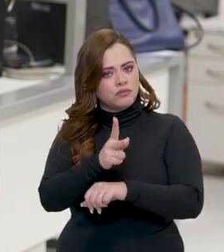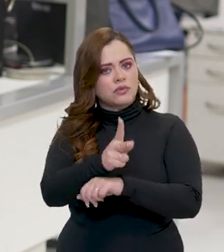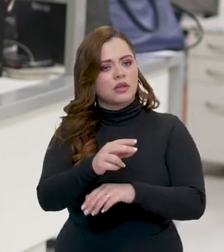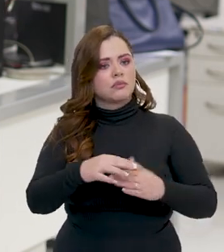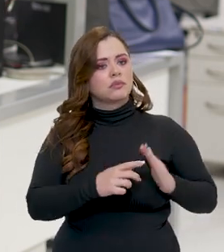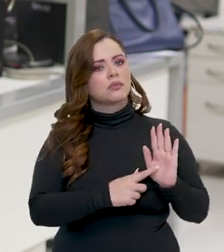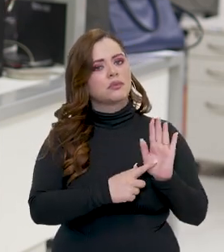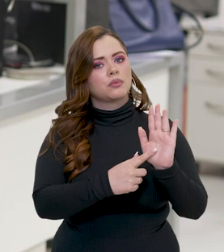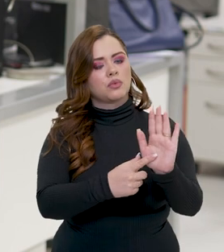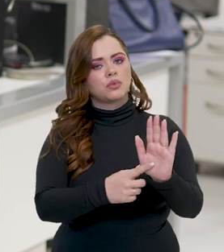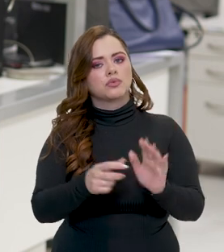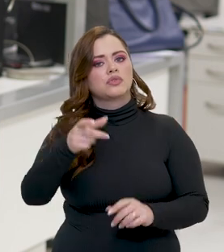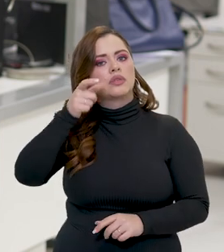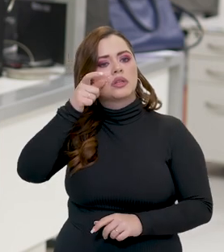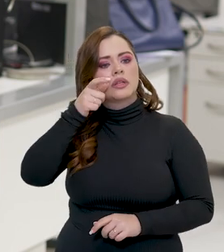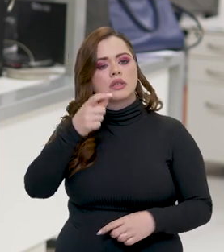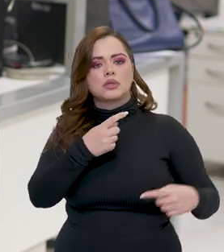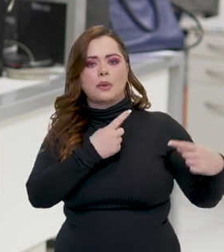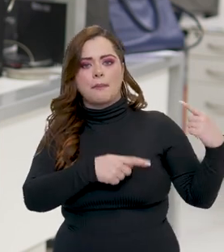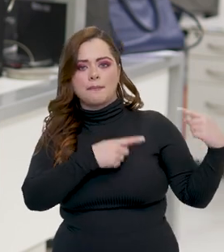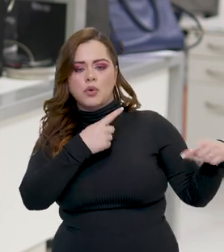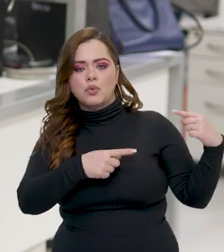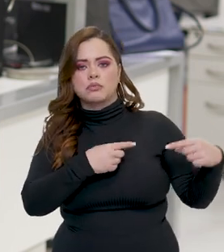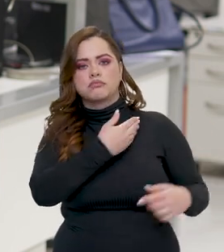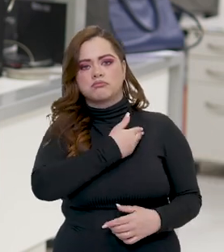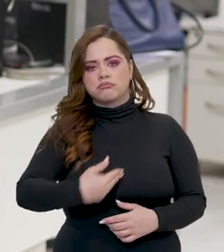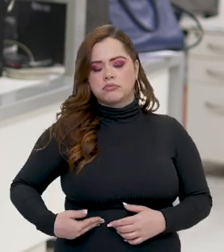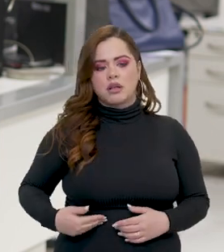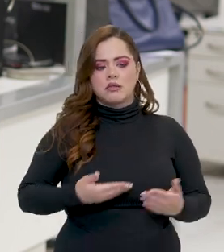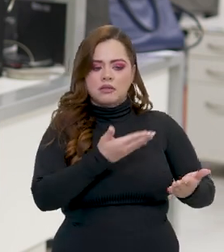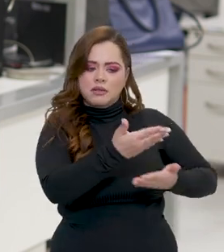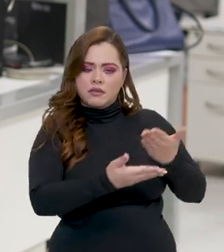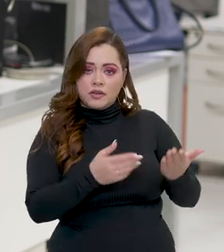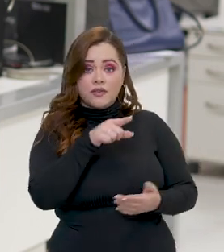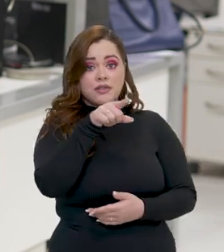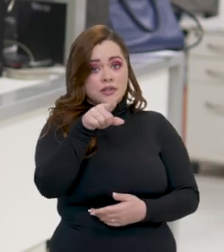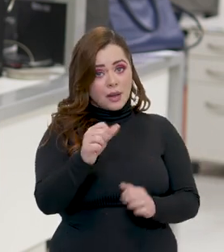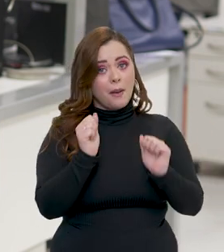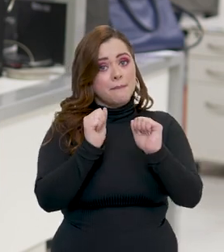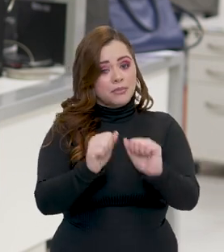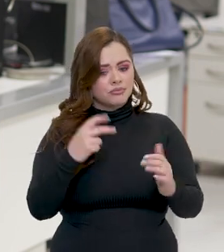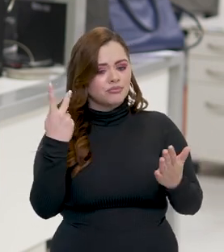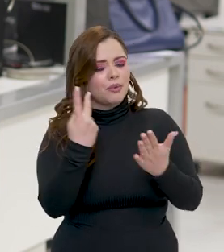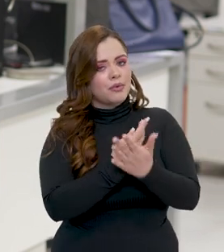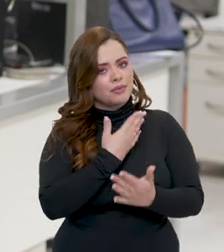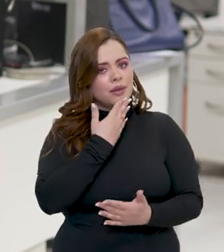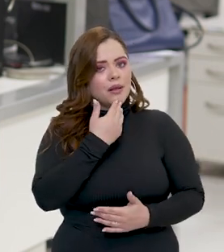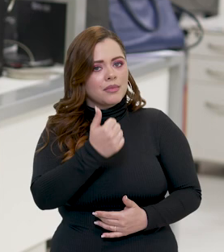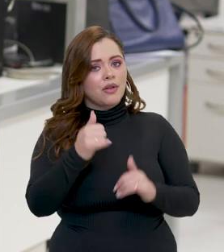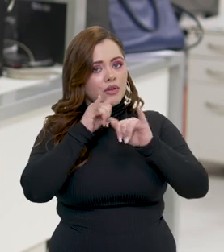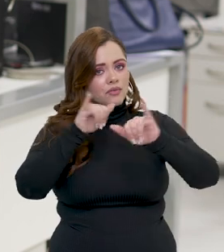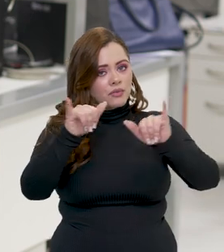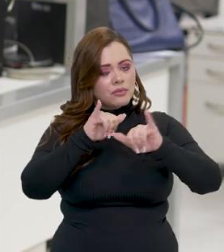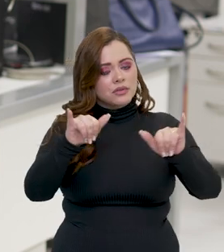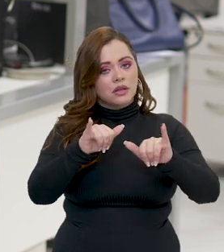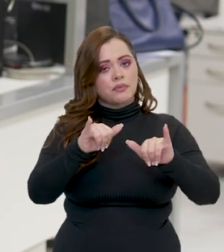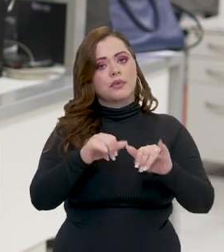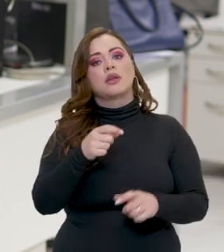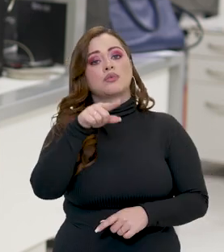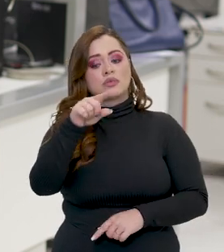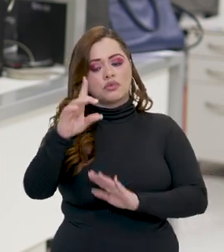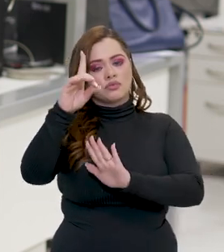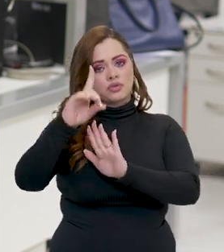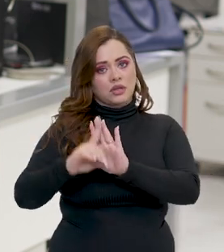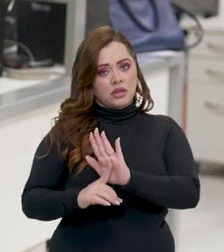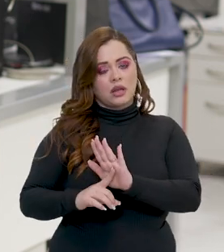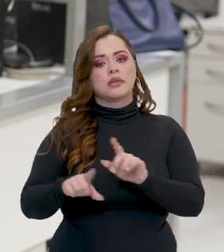nós vamos destacar notícias de interesse público e de serviço para que você possa aproveitar e se informar. Se